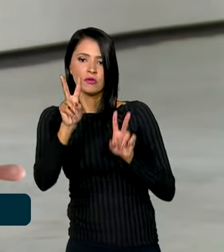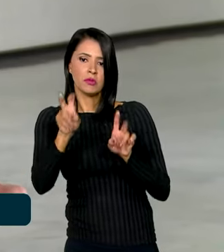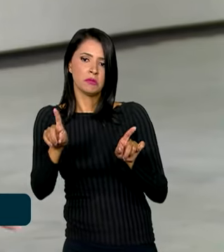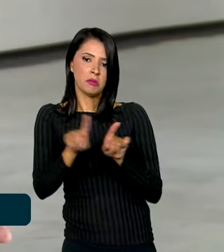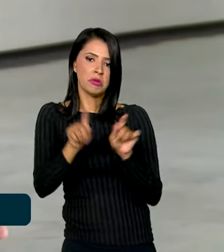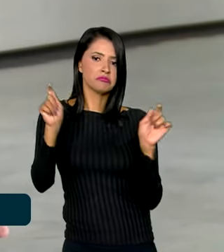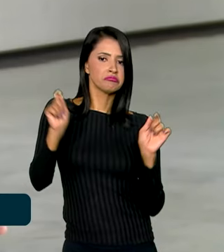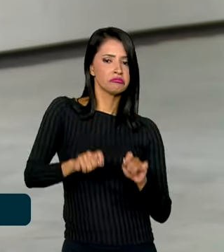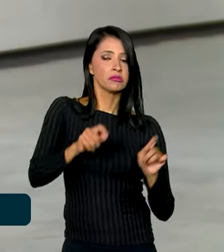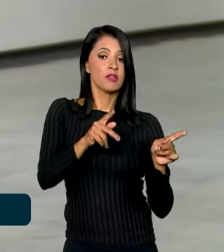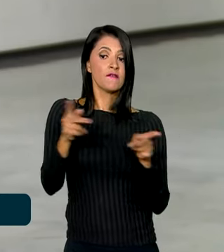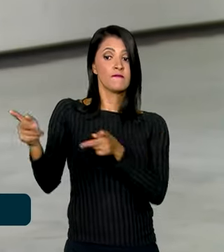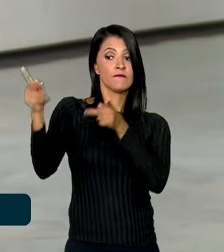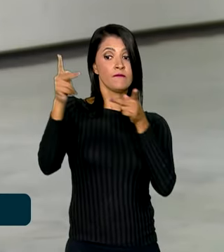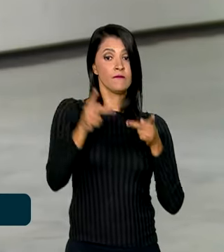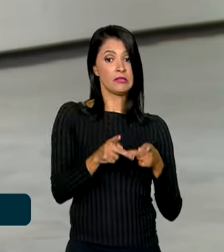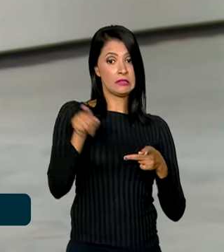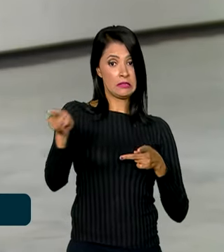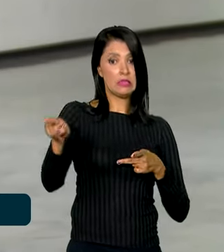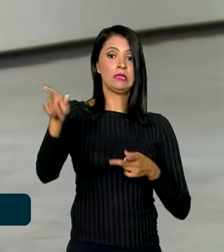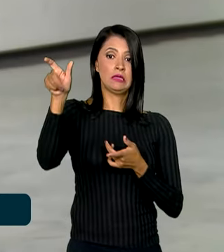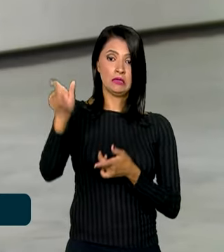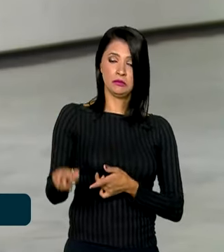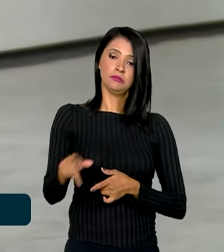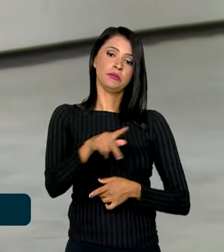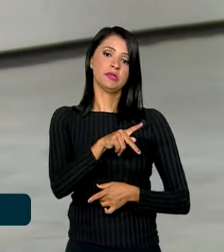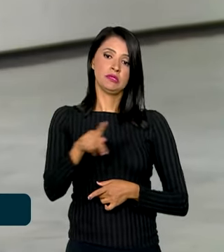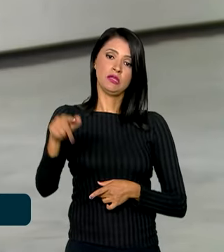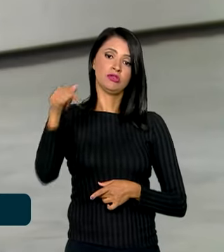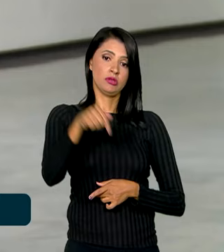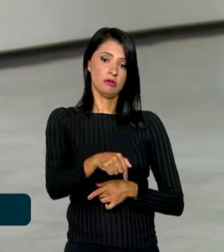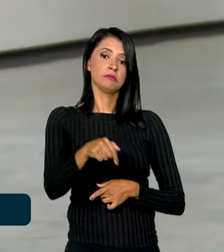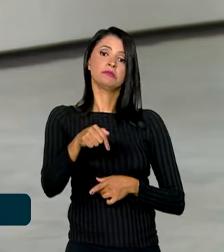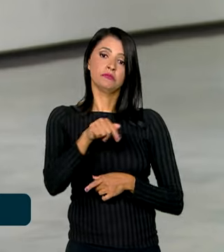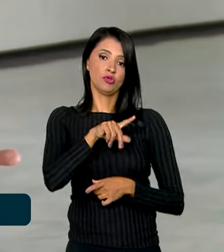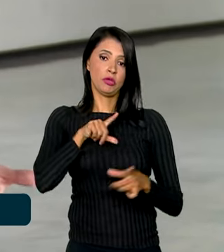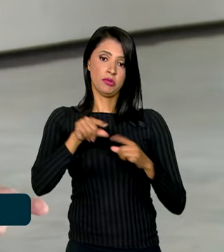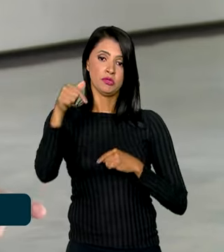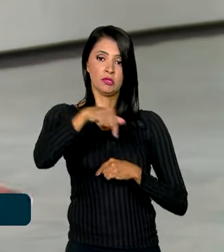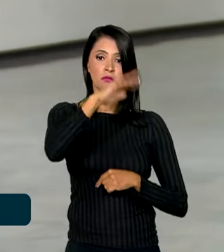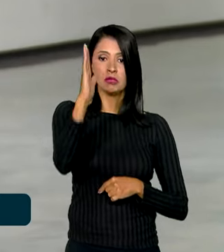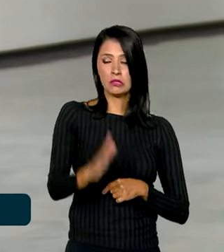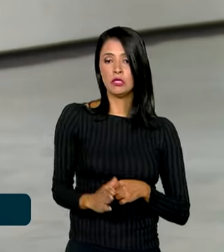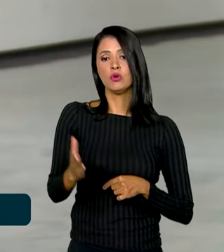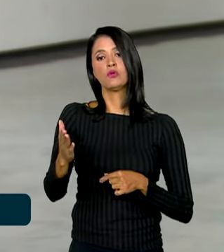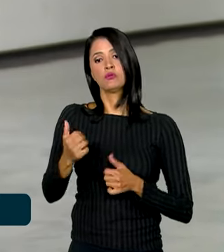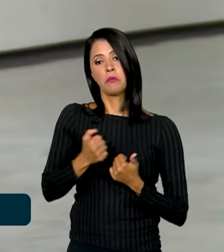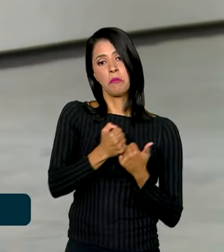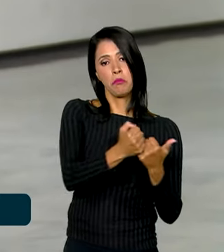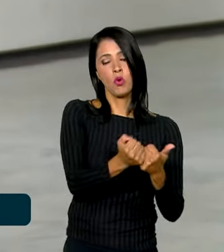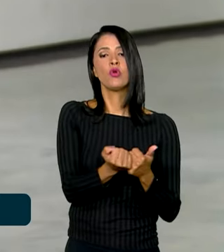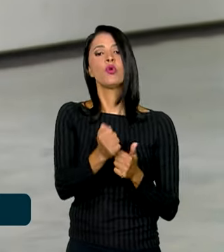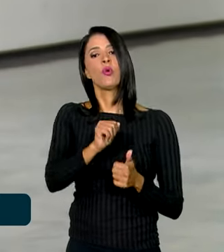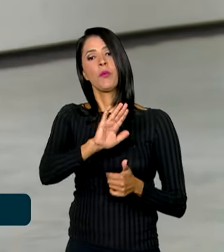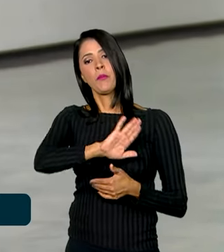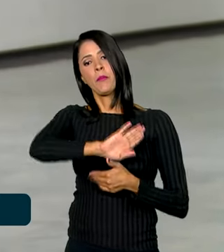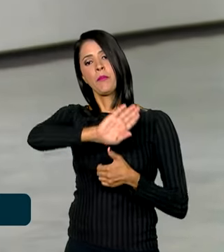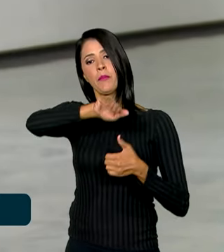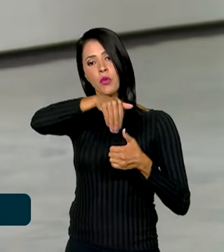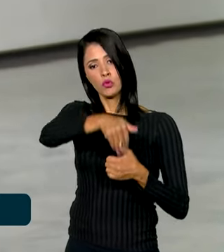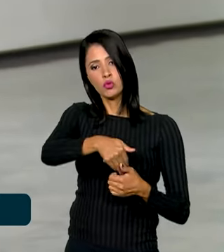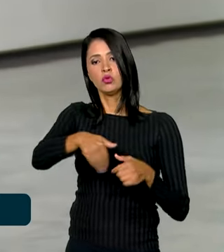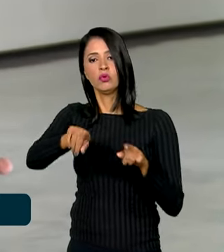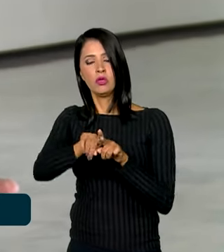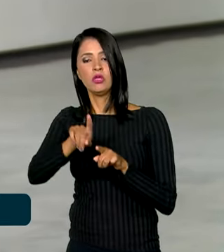visita do líder japonês ao Brasil e um possível acordo comercial entre Mercosul e o Japão. Segundo o texto